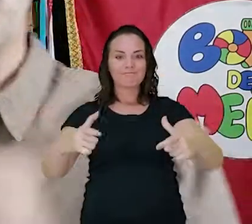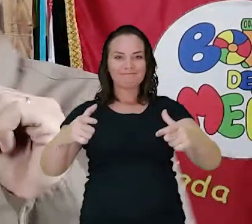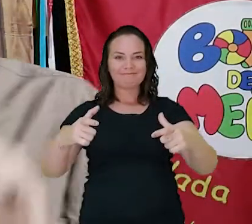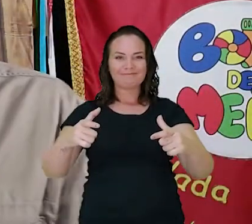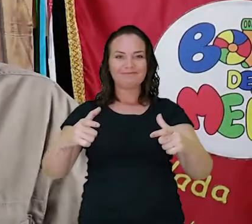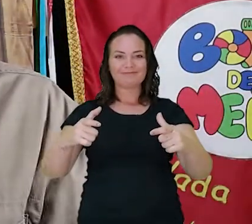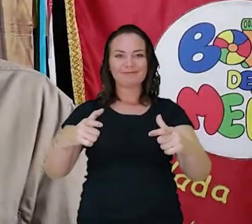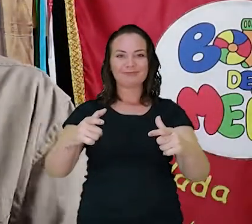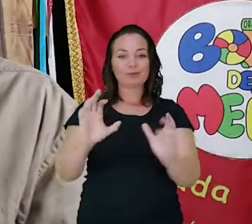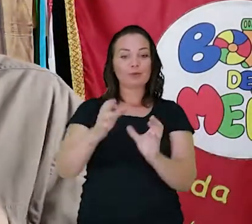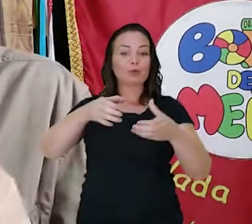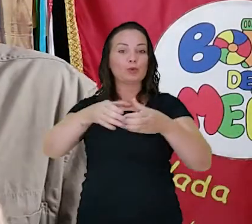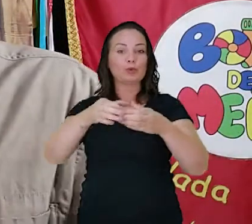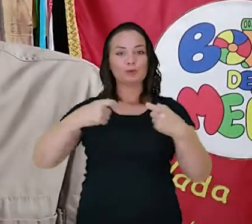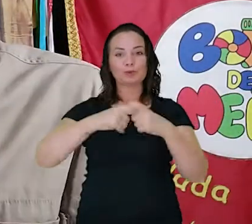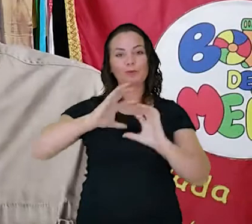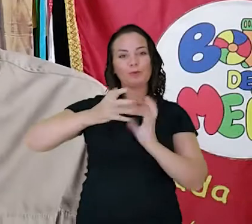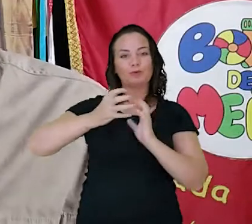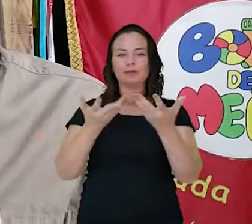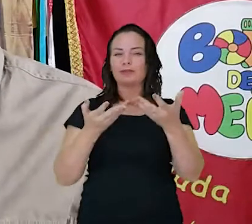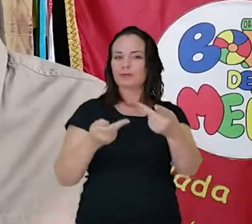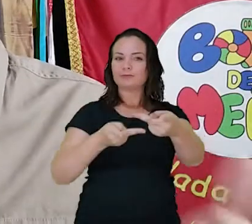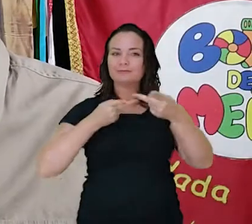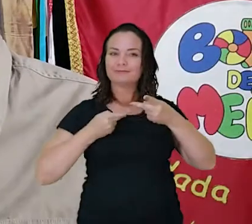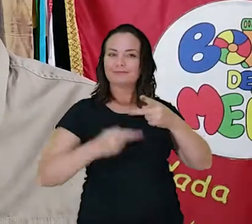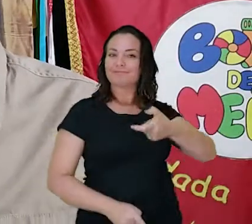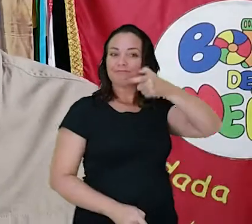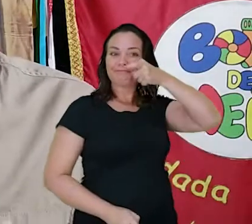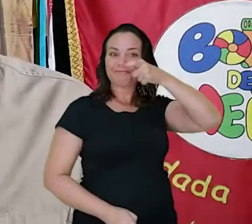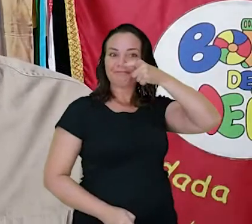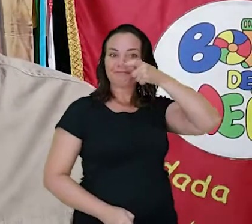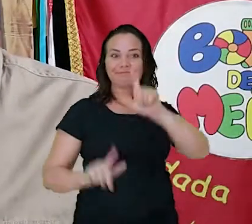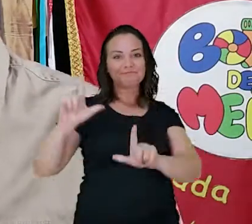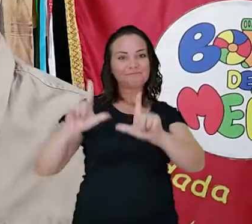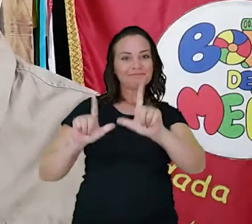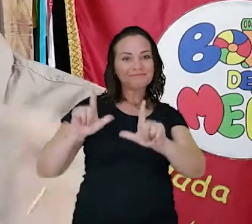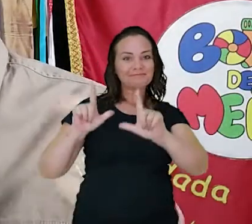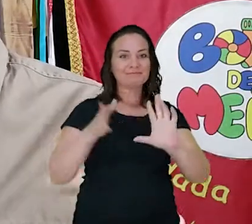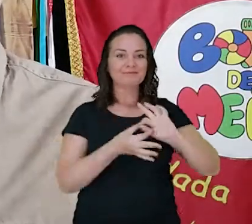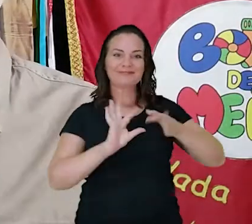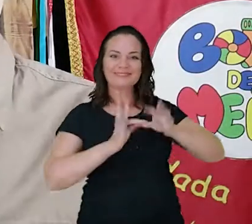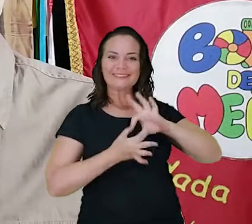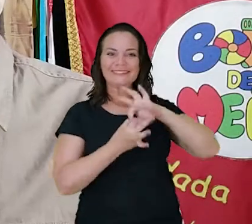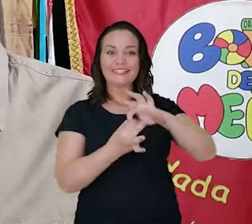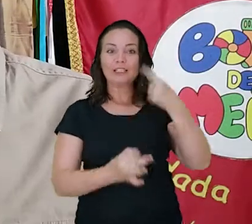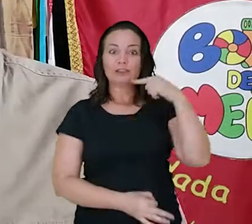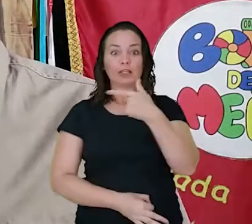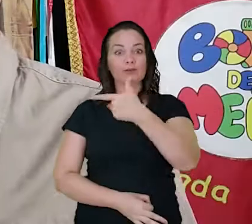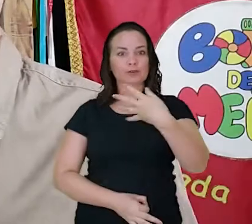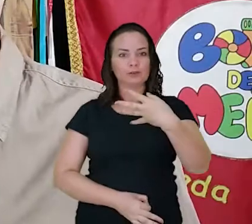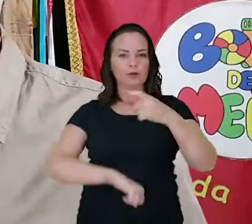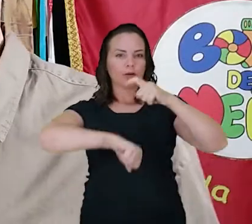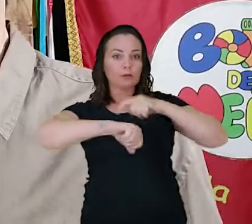Cultural Bola de Meia e quero convidar vocês para assistir o programa Ciência e Cultura Vamos Brincar, no dia 24 às 16